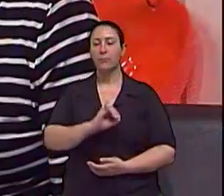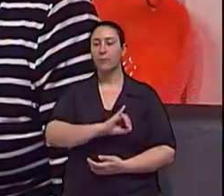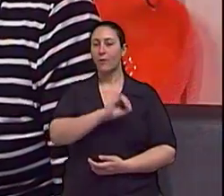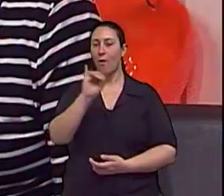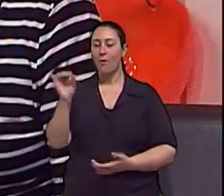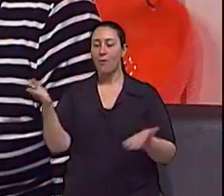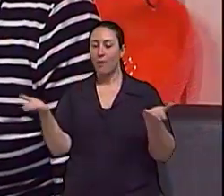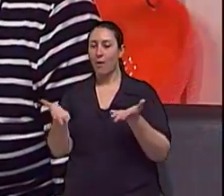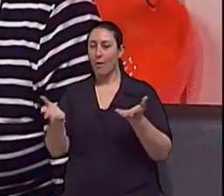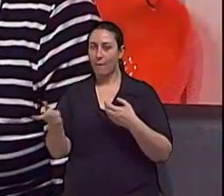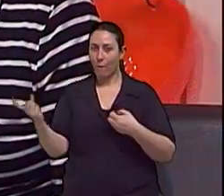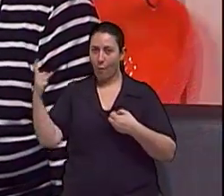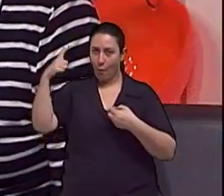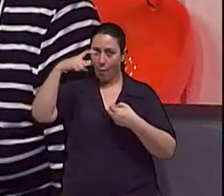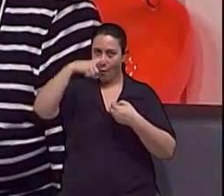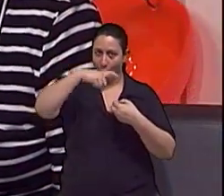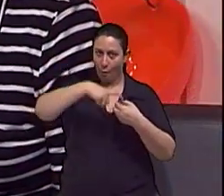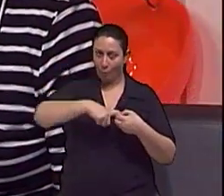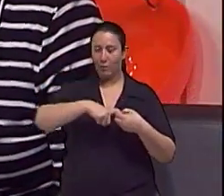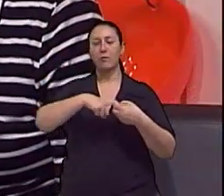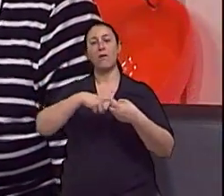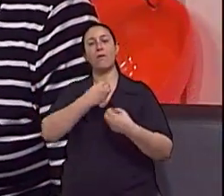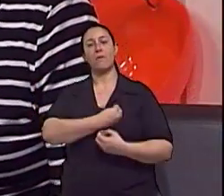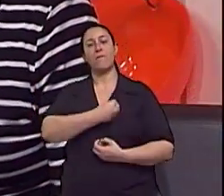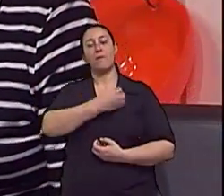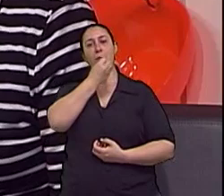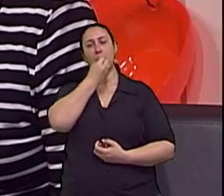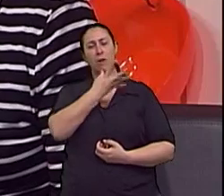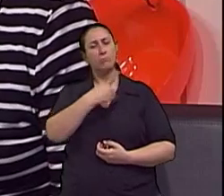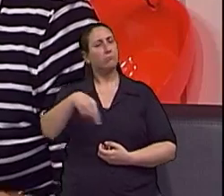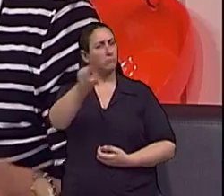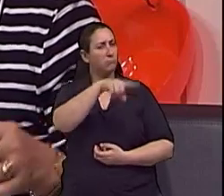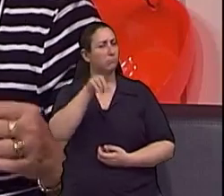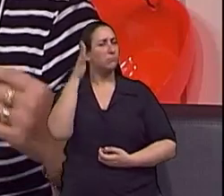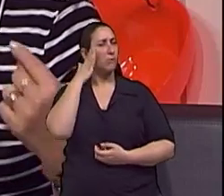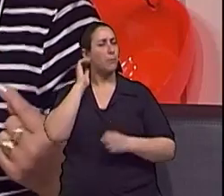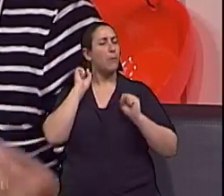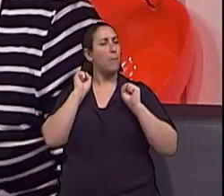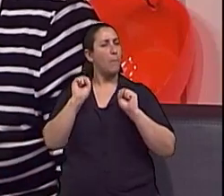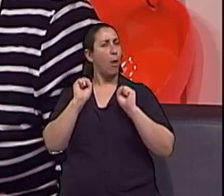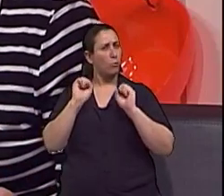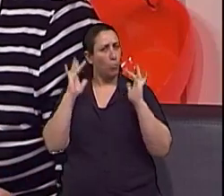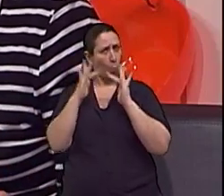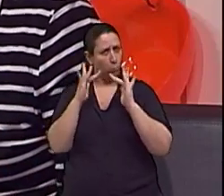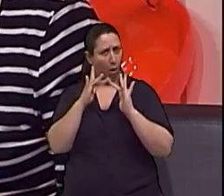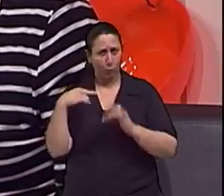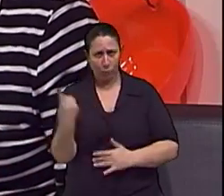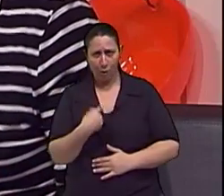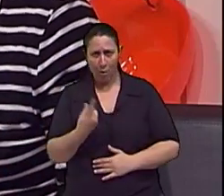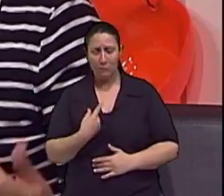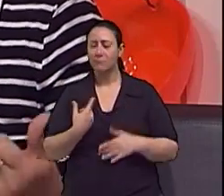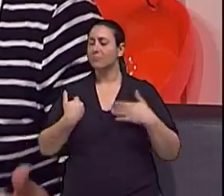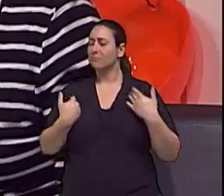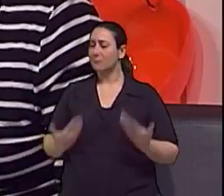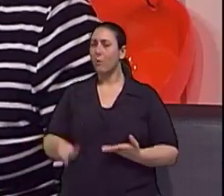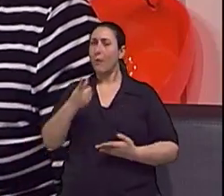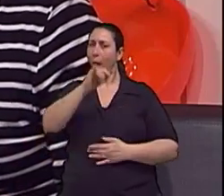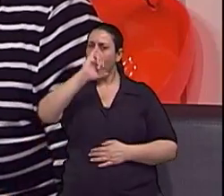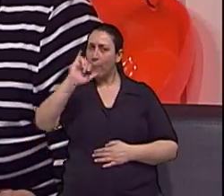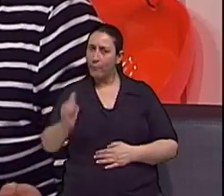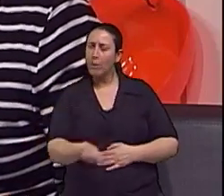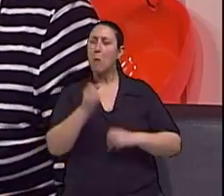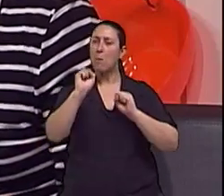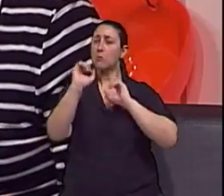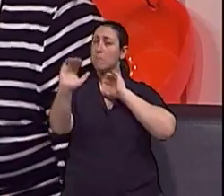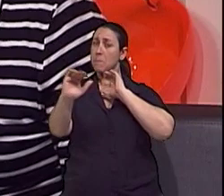Estamos de volta com o nosso Viva Bem e você sabe que pode ter uma conexão direta com a gente, é isso aí, através do